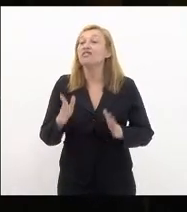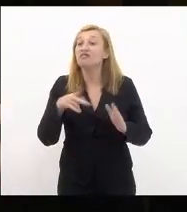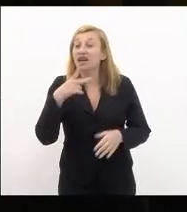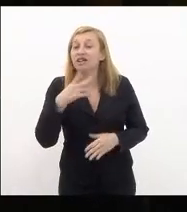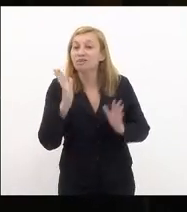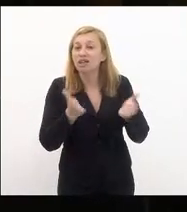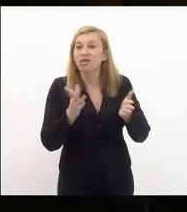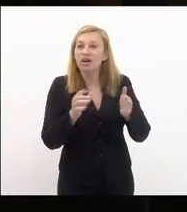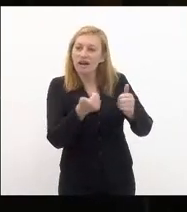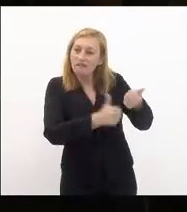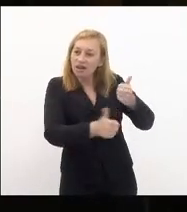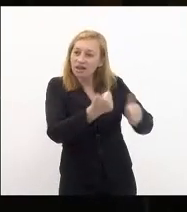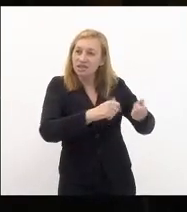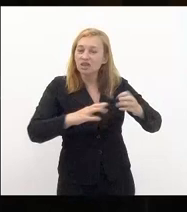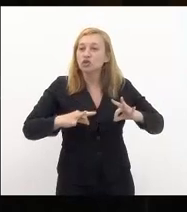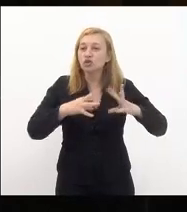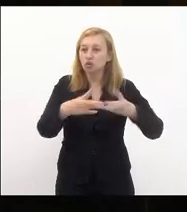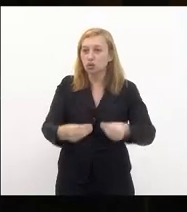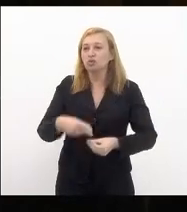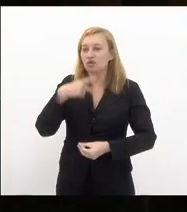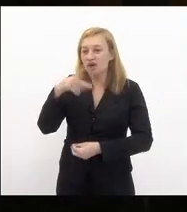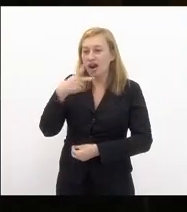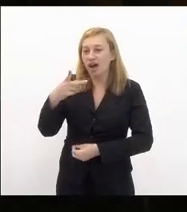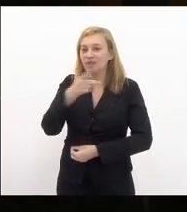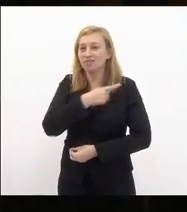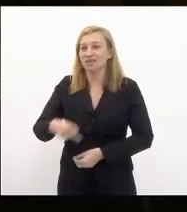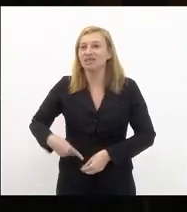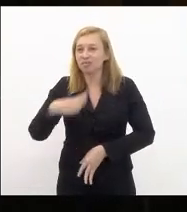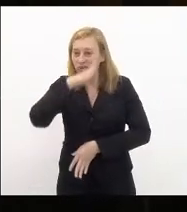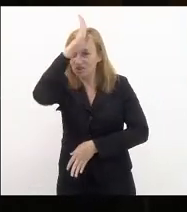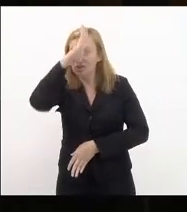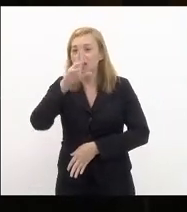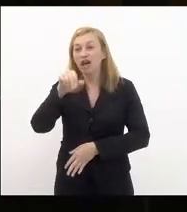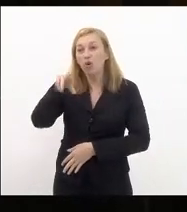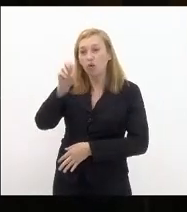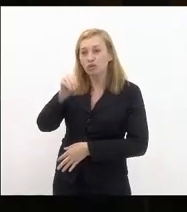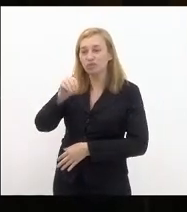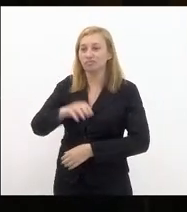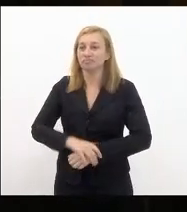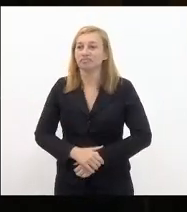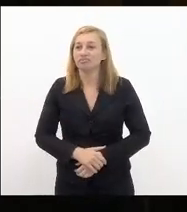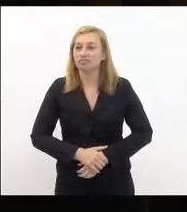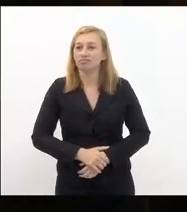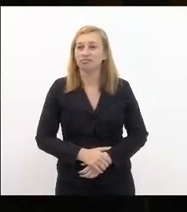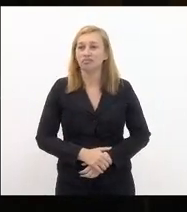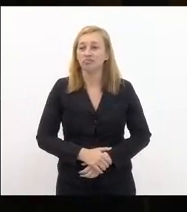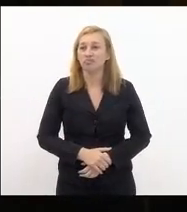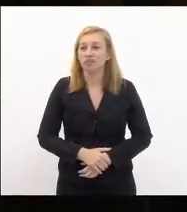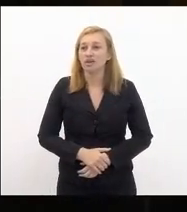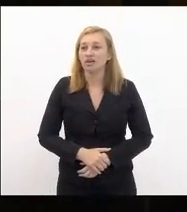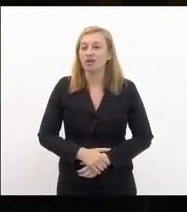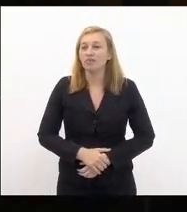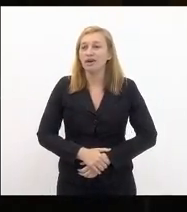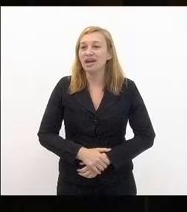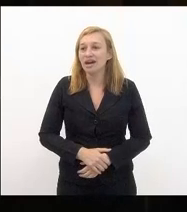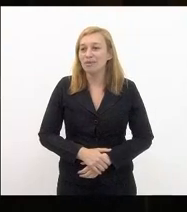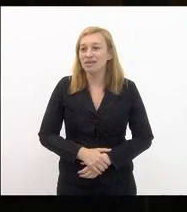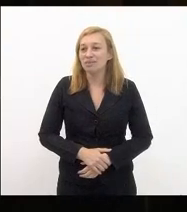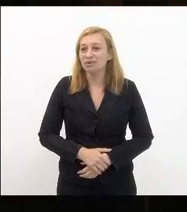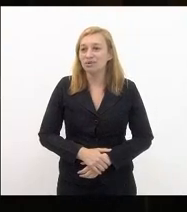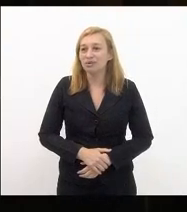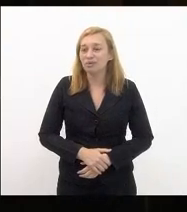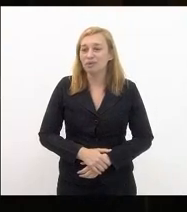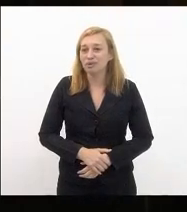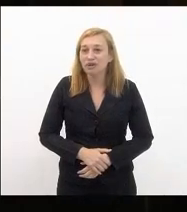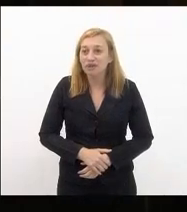a avaliação do que foi discursado pelo presidente Bolsonaro na ONU convém lembrar que